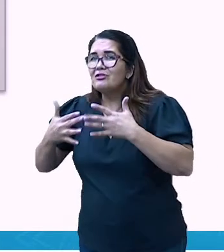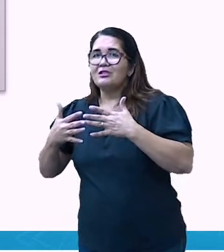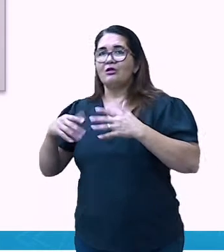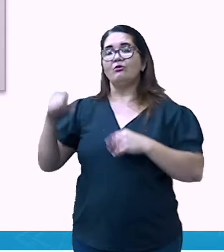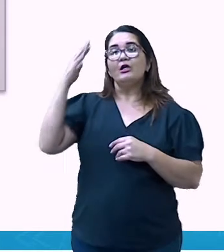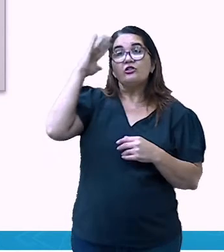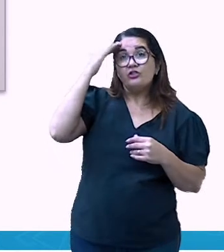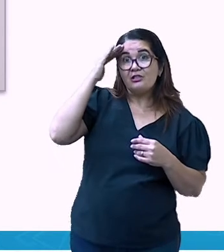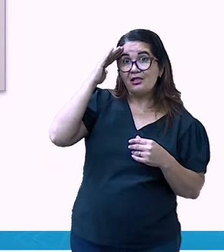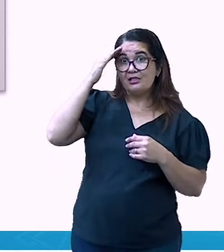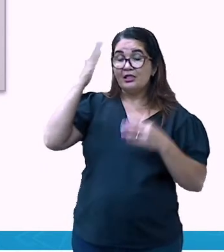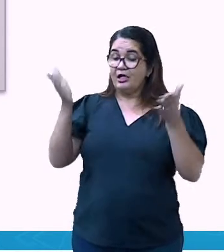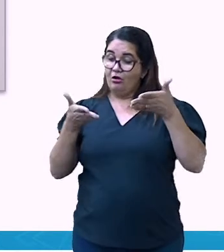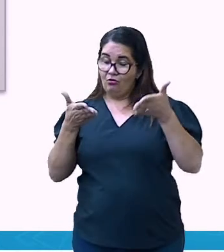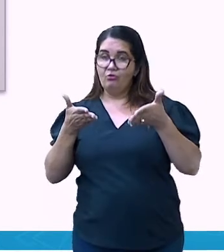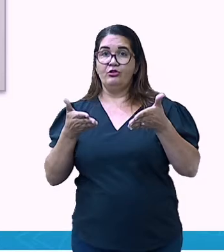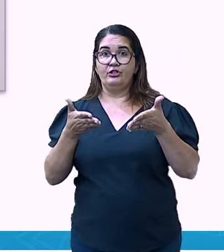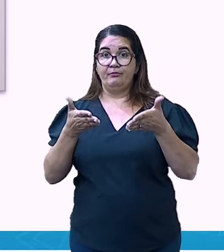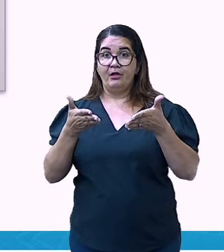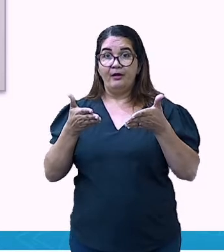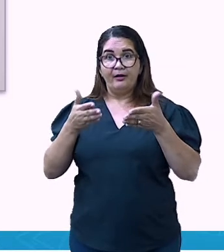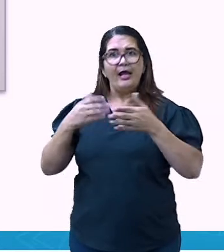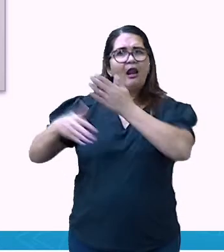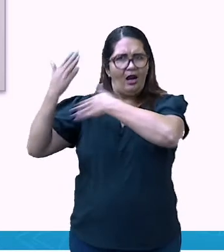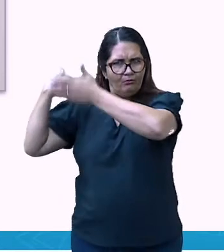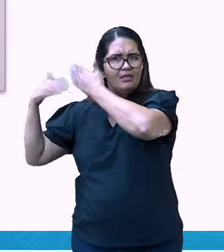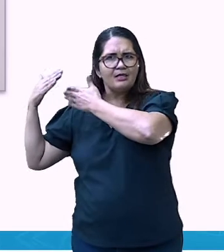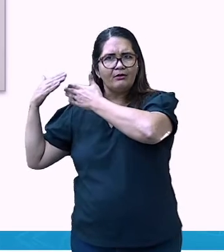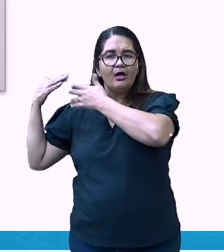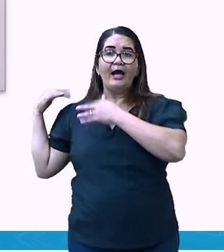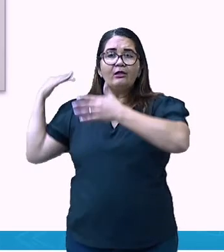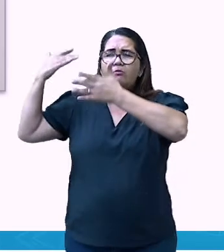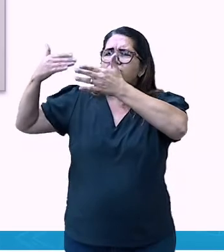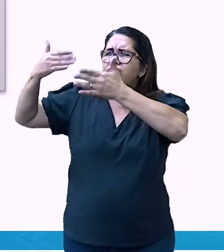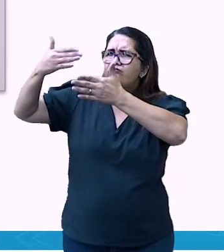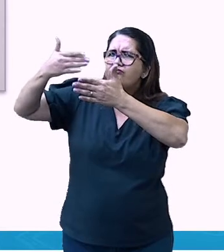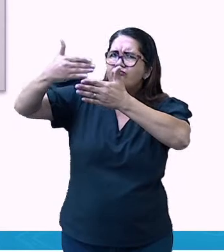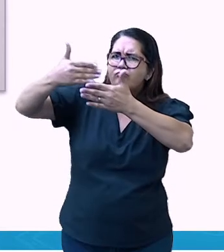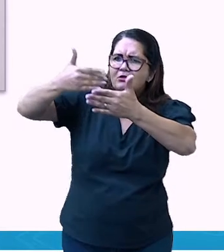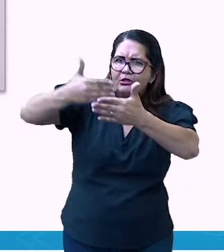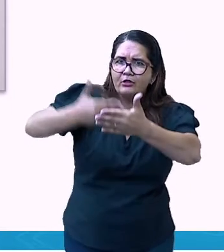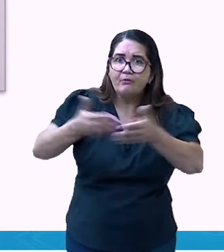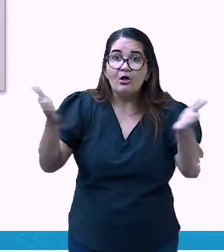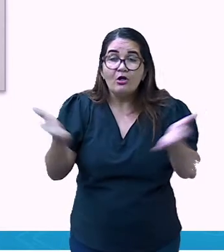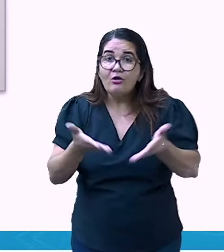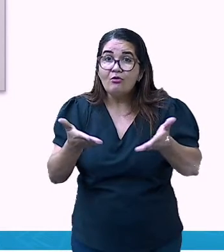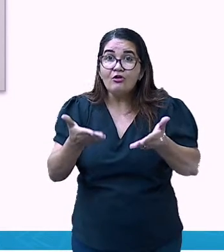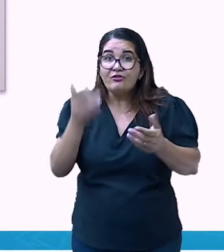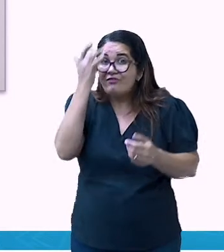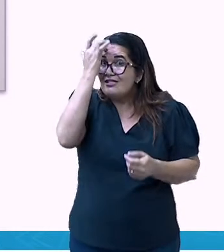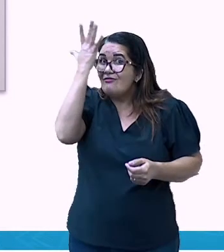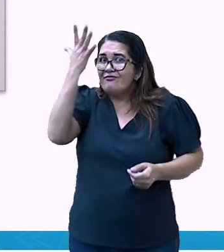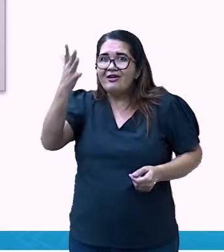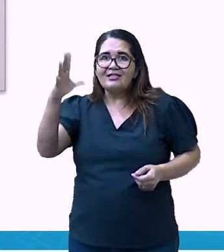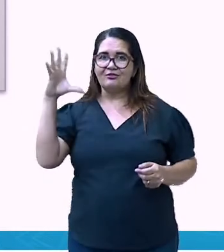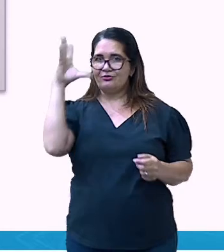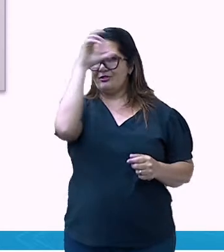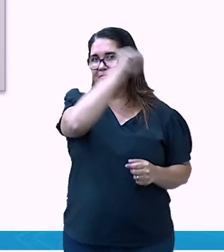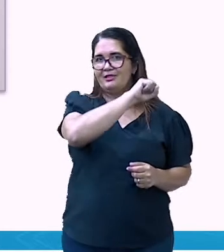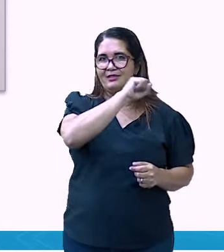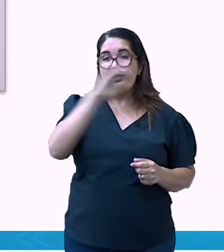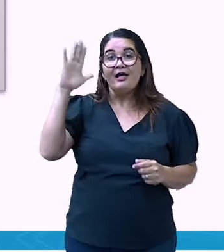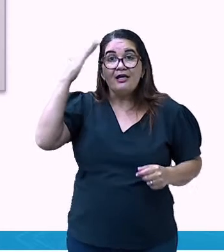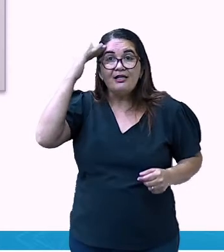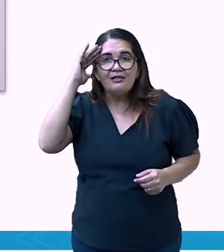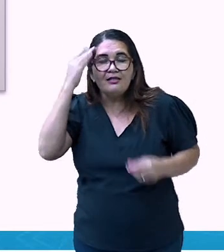do tempo, ela foi ficando mais clara e mais objetiva. E o termo de origem, né? O nome rosa dos ventos vem justamente